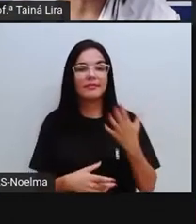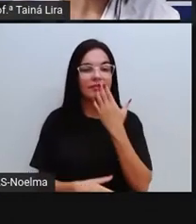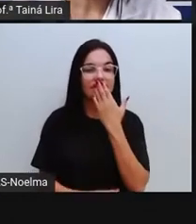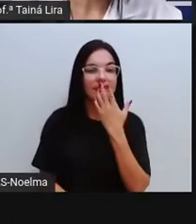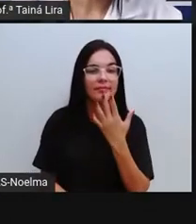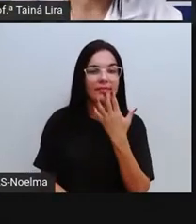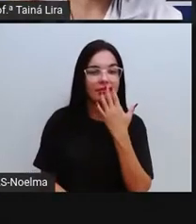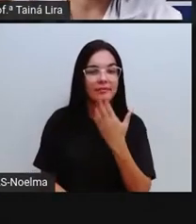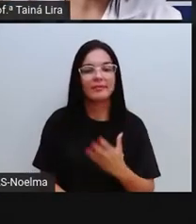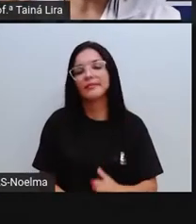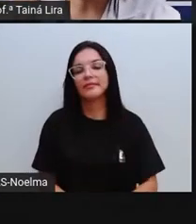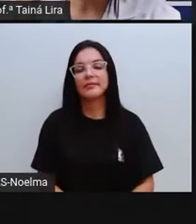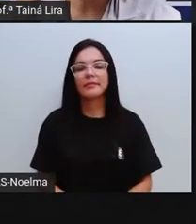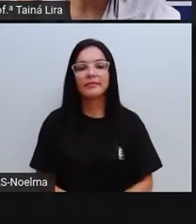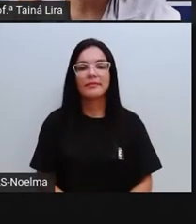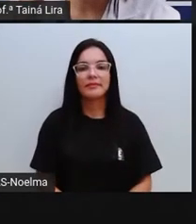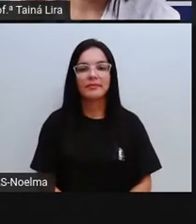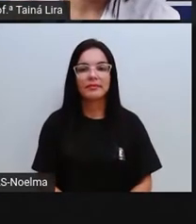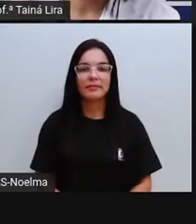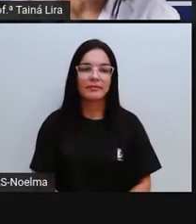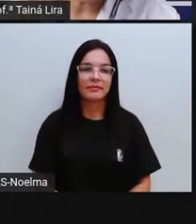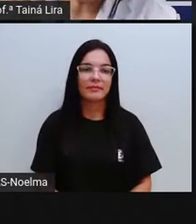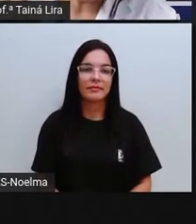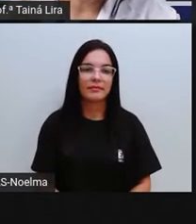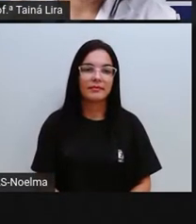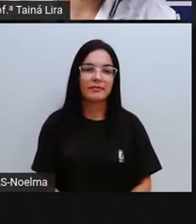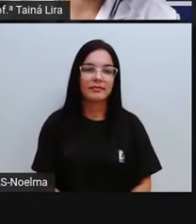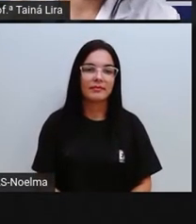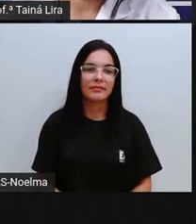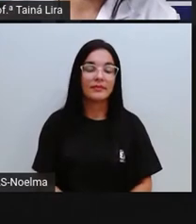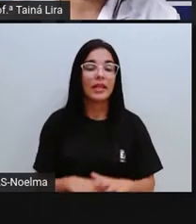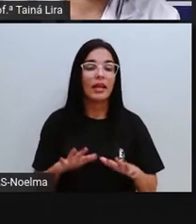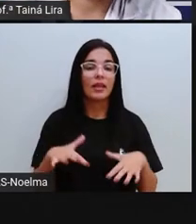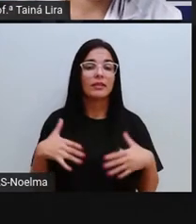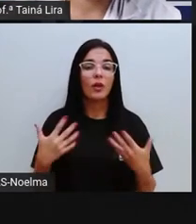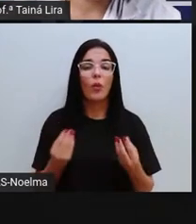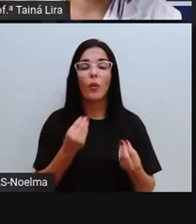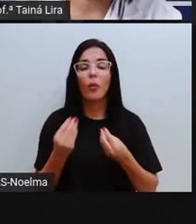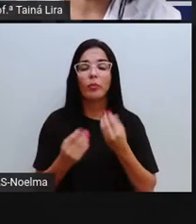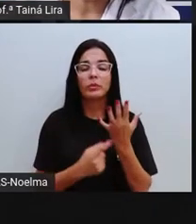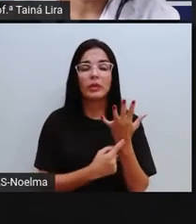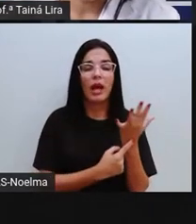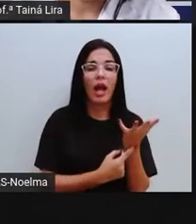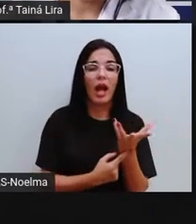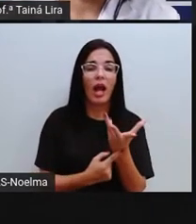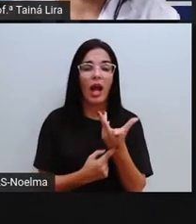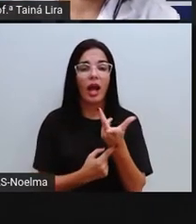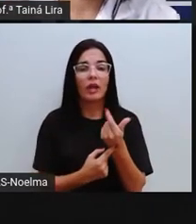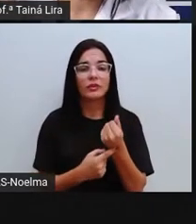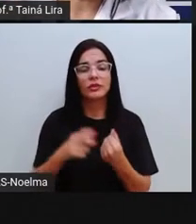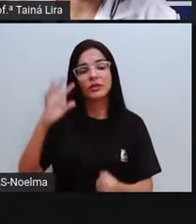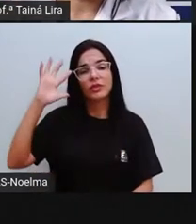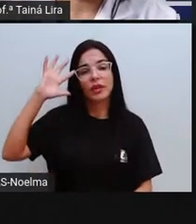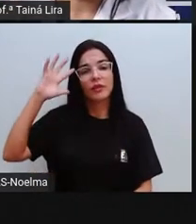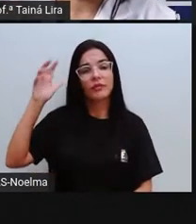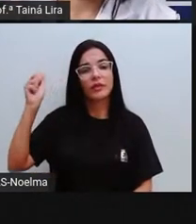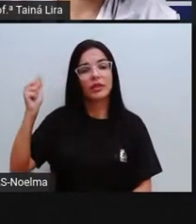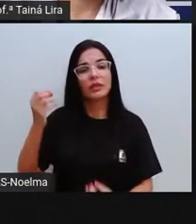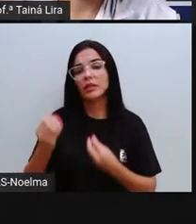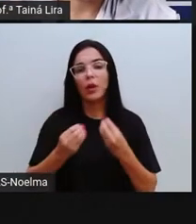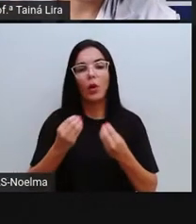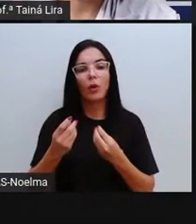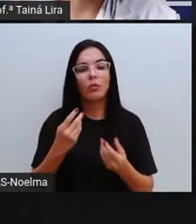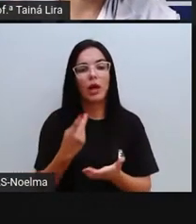Certo? E o que é que eu... Como é a arte africana, Pró? O que é que hoje eu